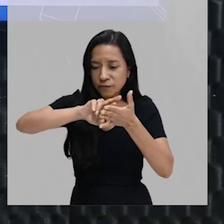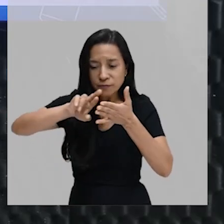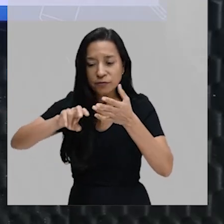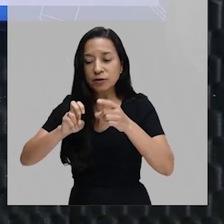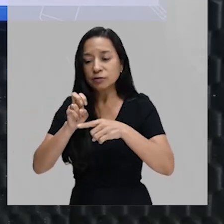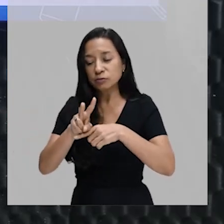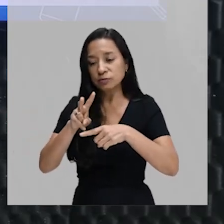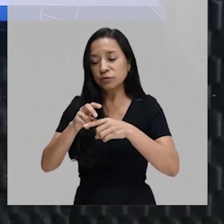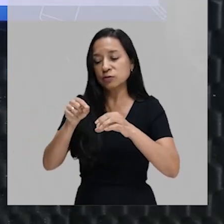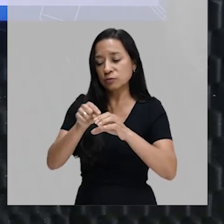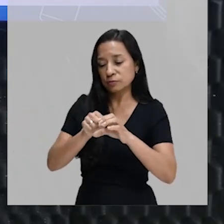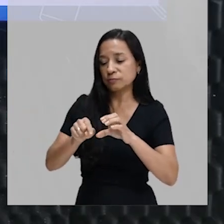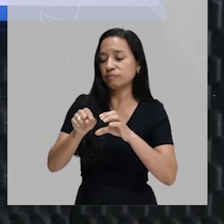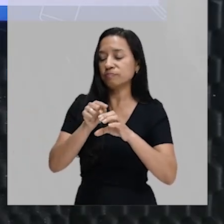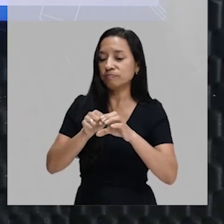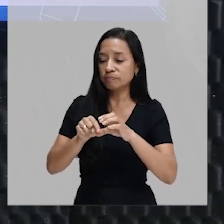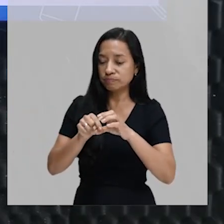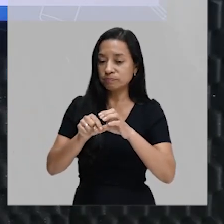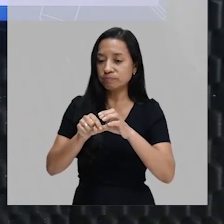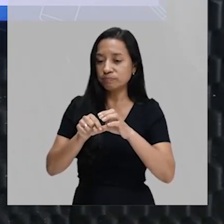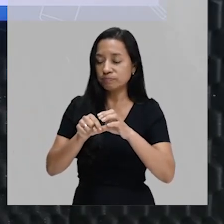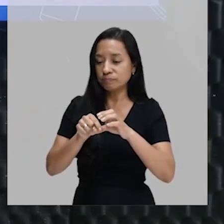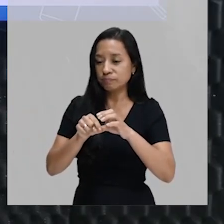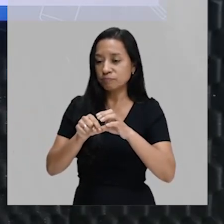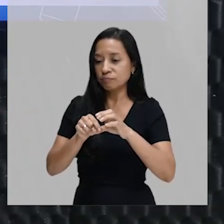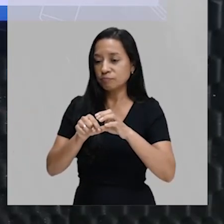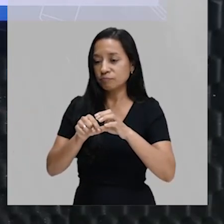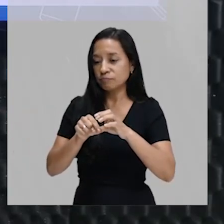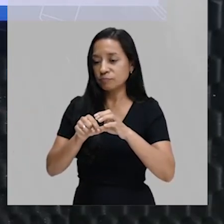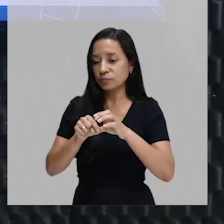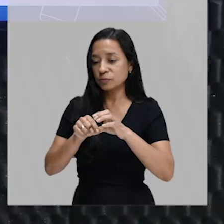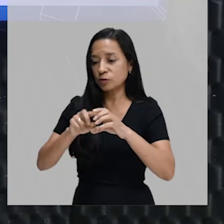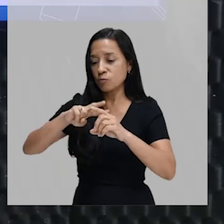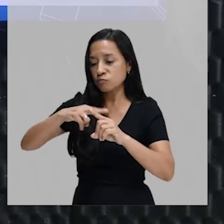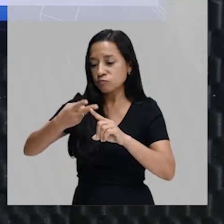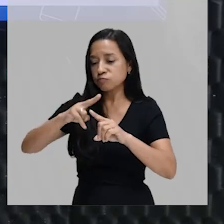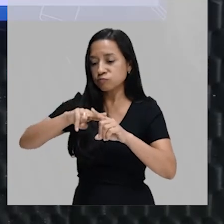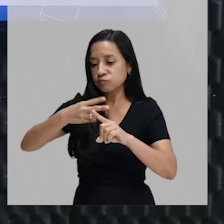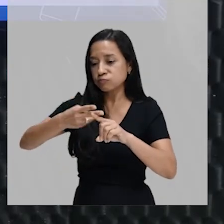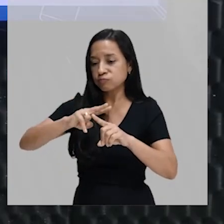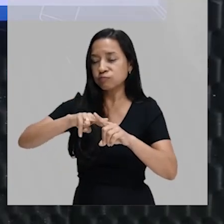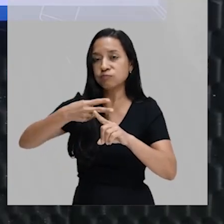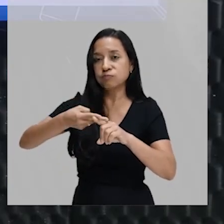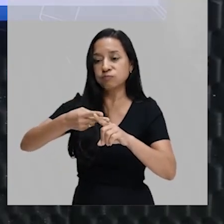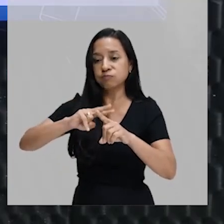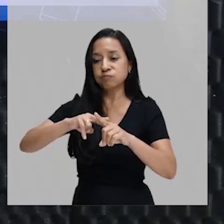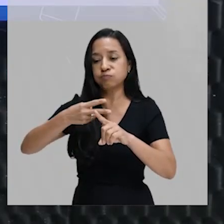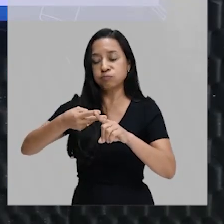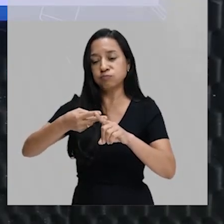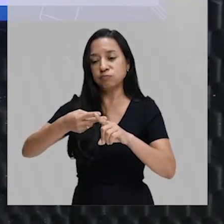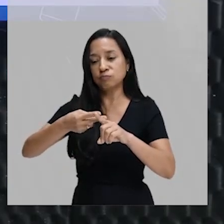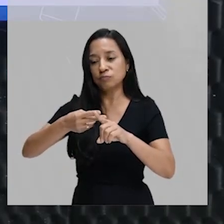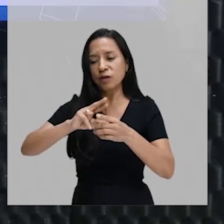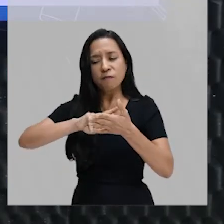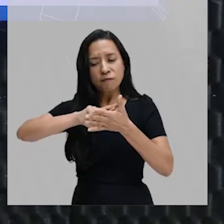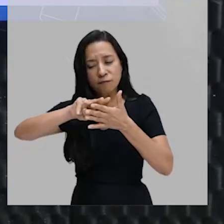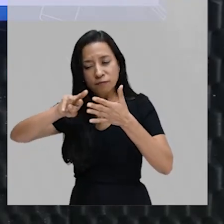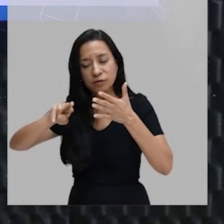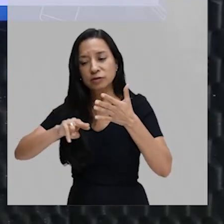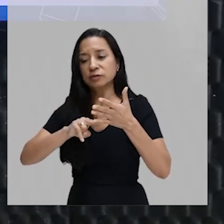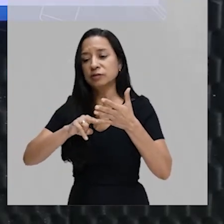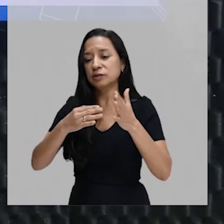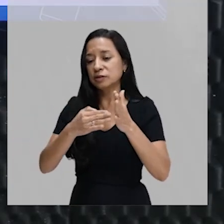bactéria. E esses vírus se multiplicarão de tal maneira, várias vezes,